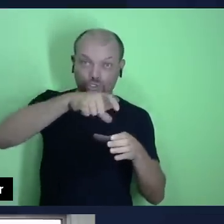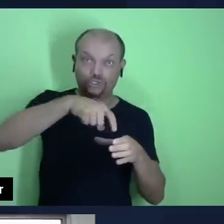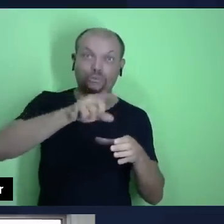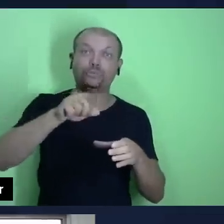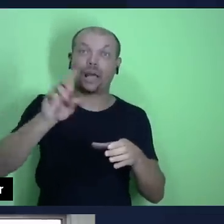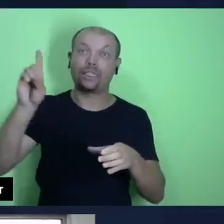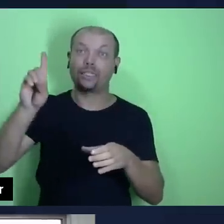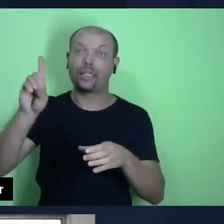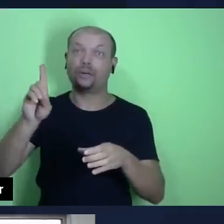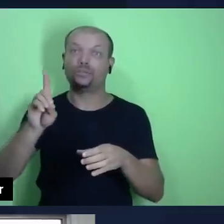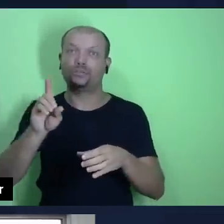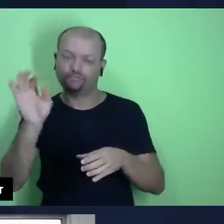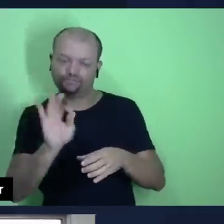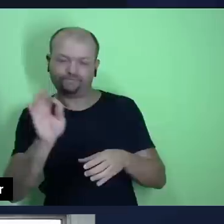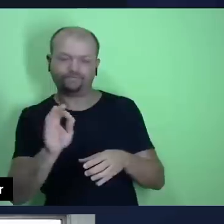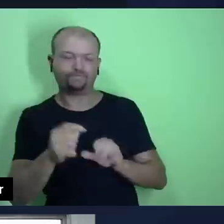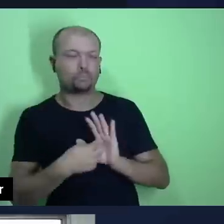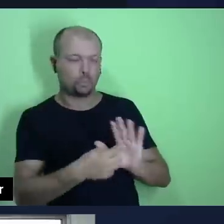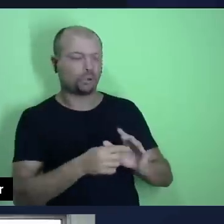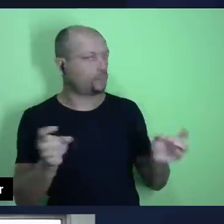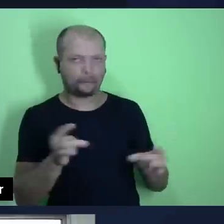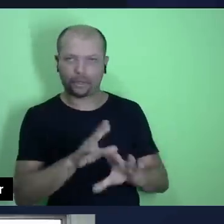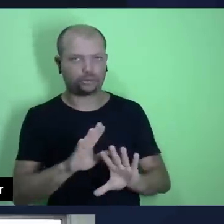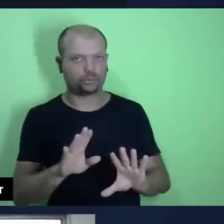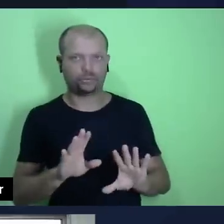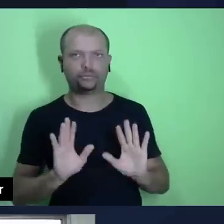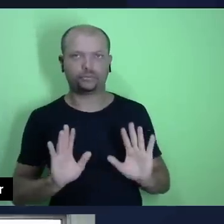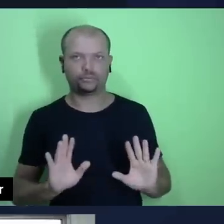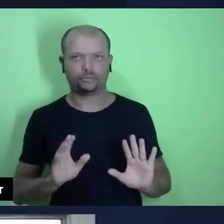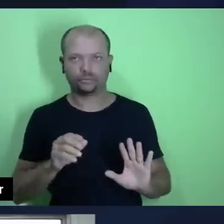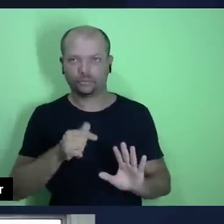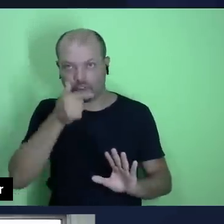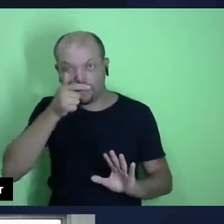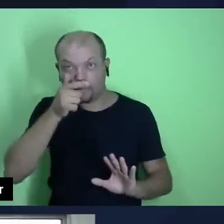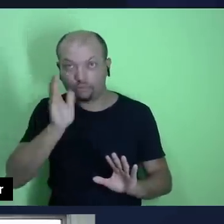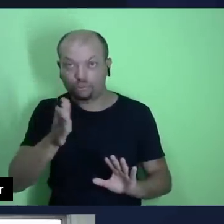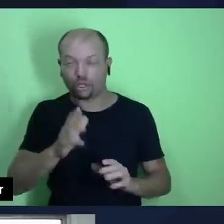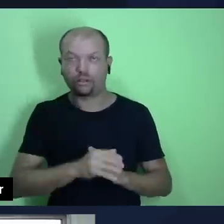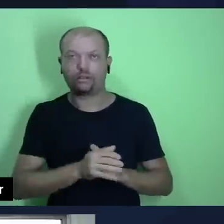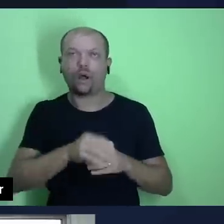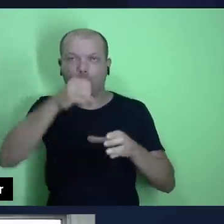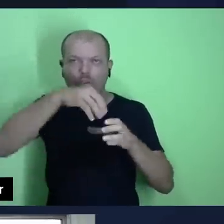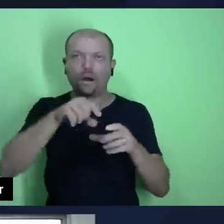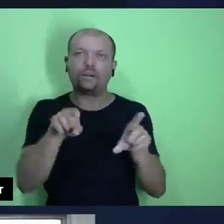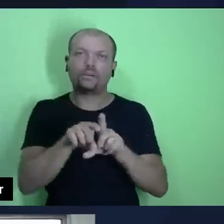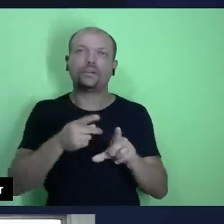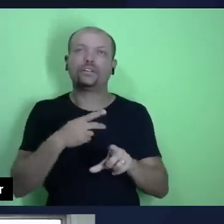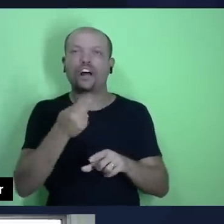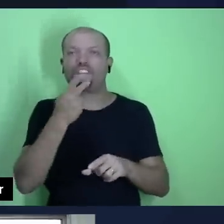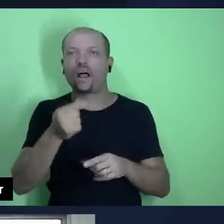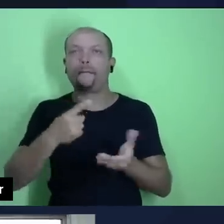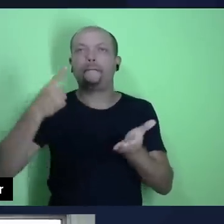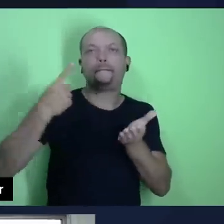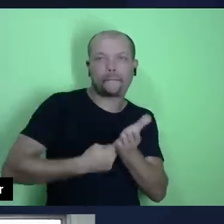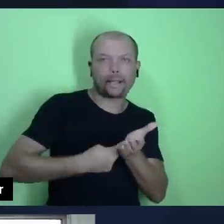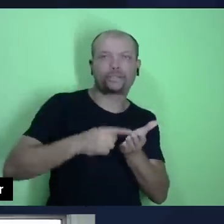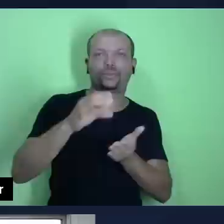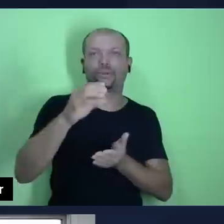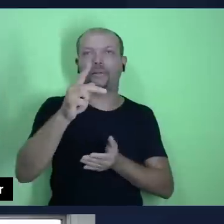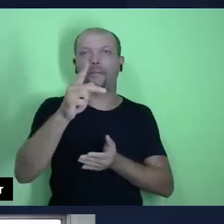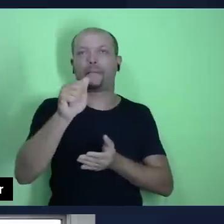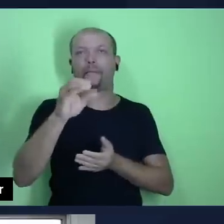define. É dez por cento, nós vimos semana passada. Já as ofertas, que nós também chamamos de pacto, nós